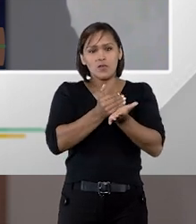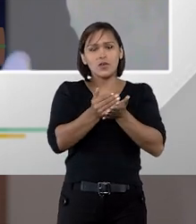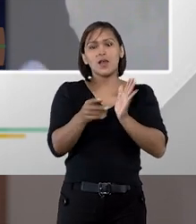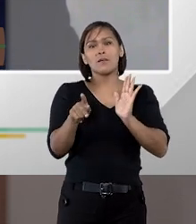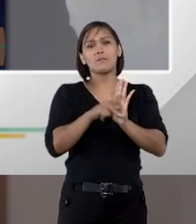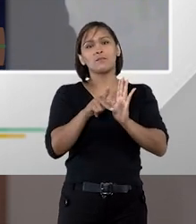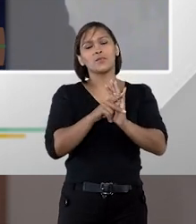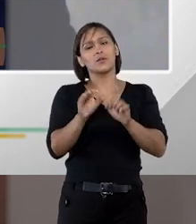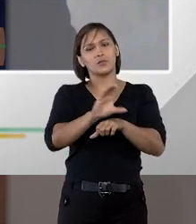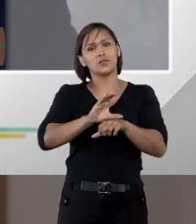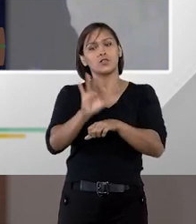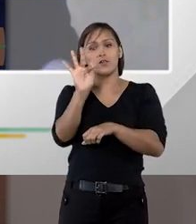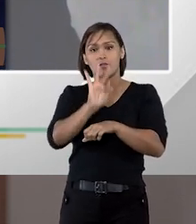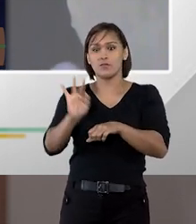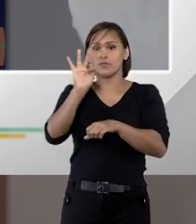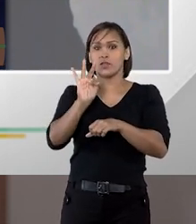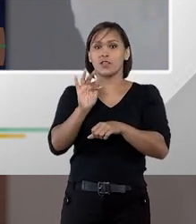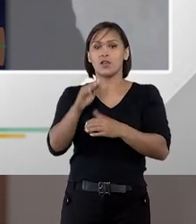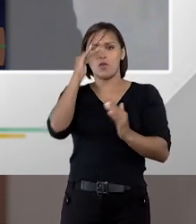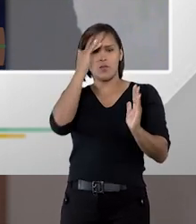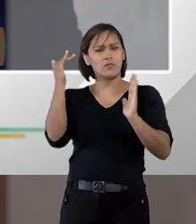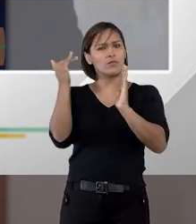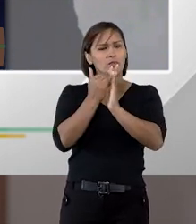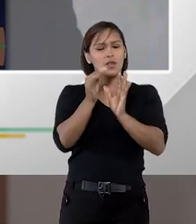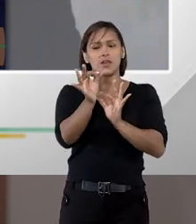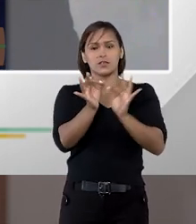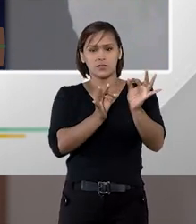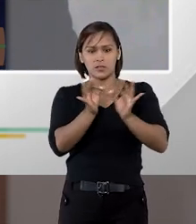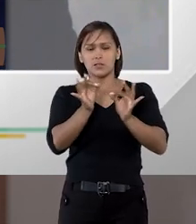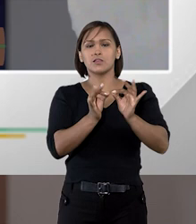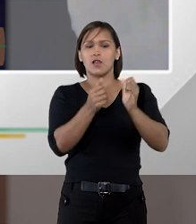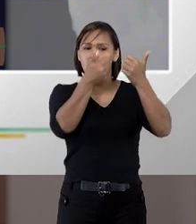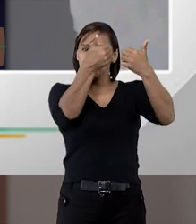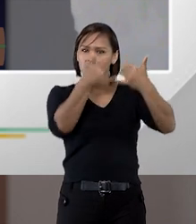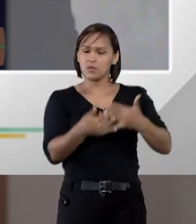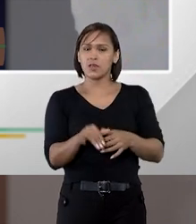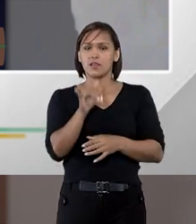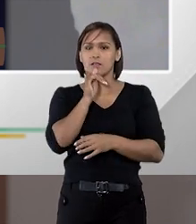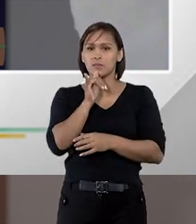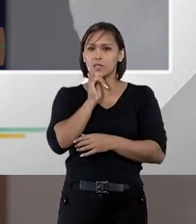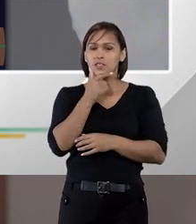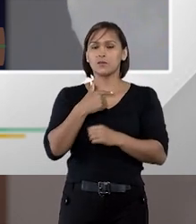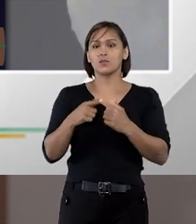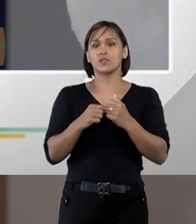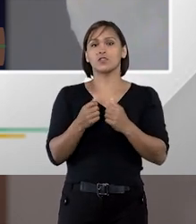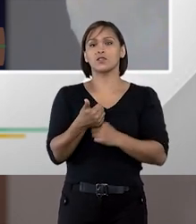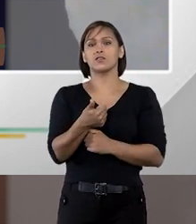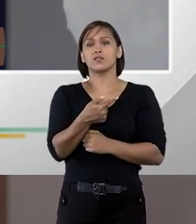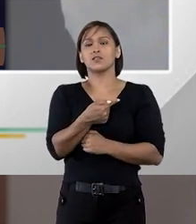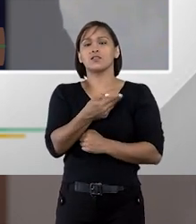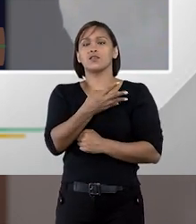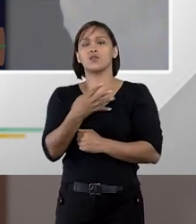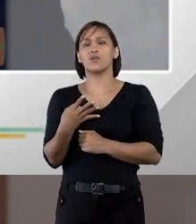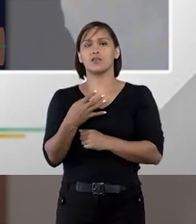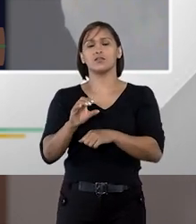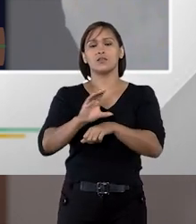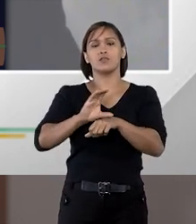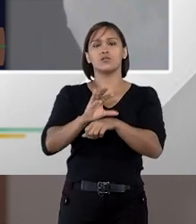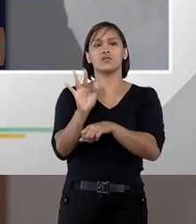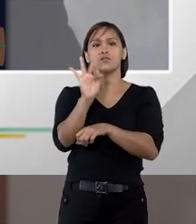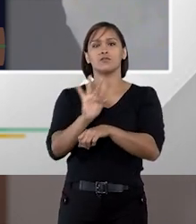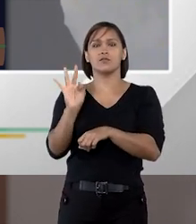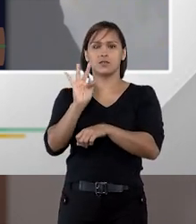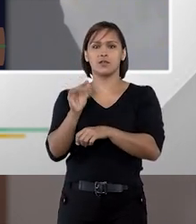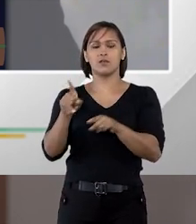decorre da própria Constituição Federal. O dever de planejamento estatal é mencionado, por exemplo, no artigo 174 da